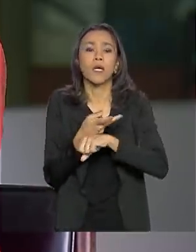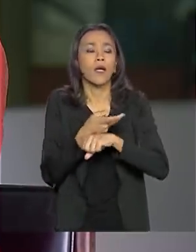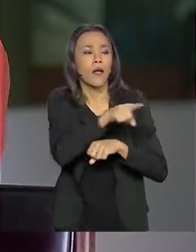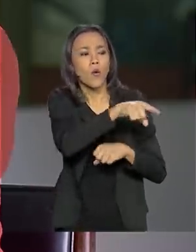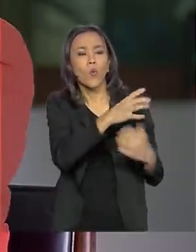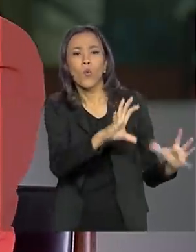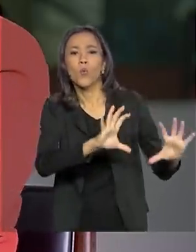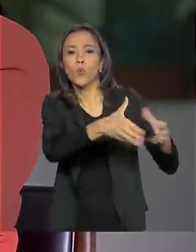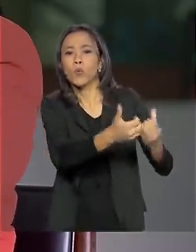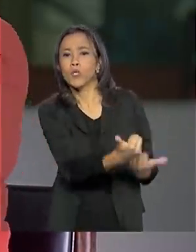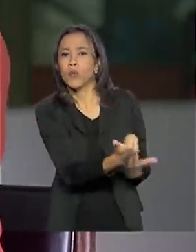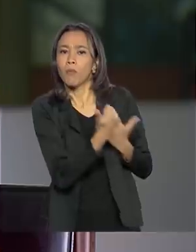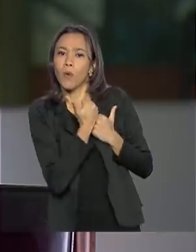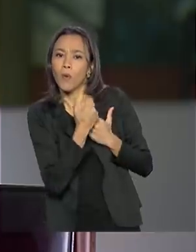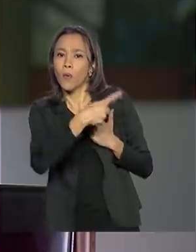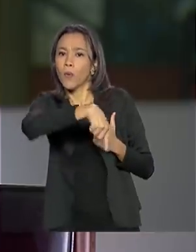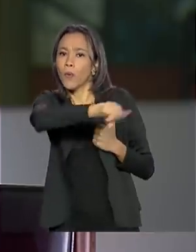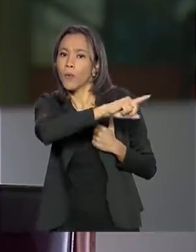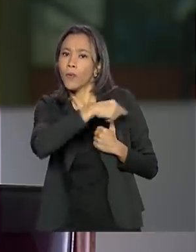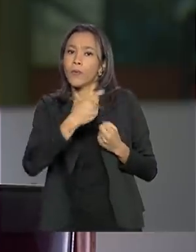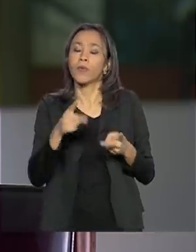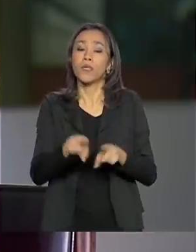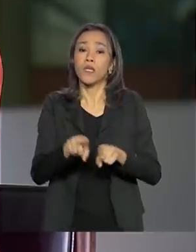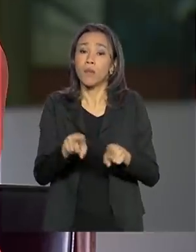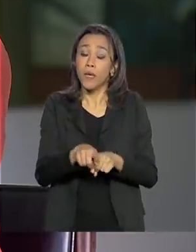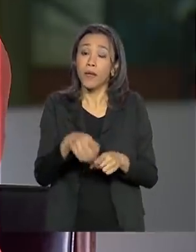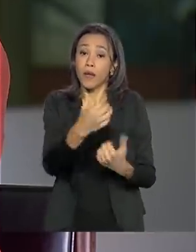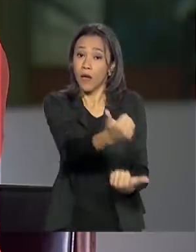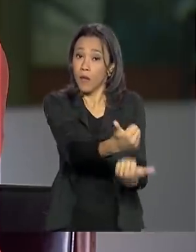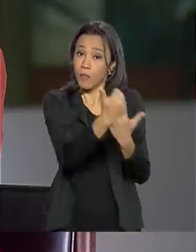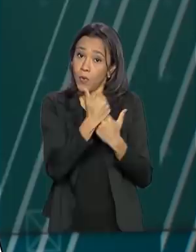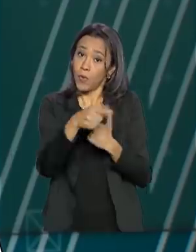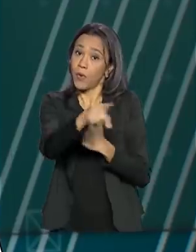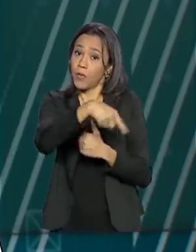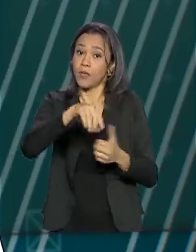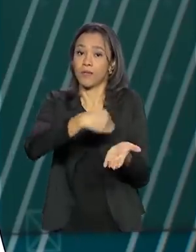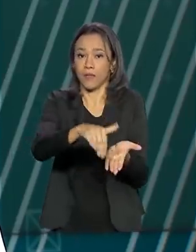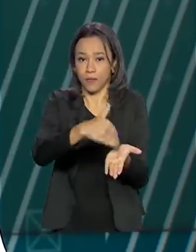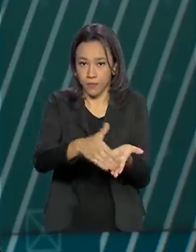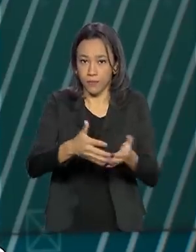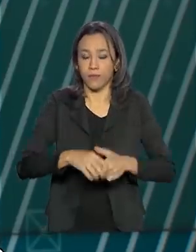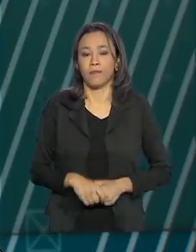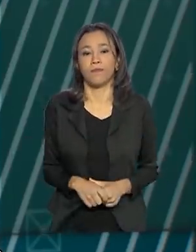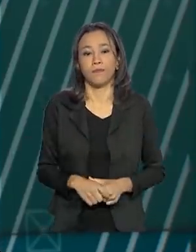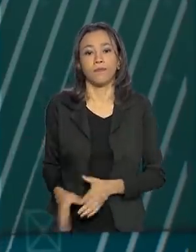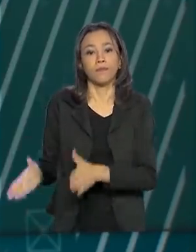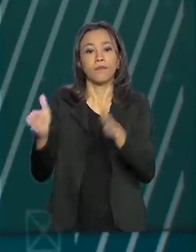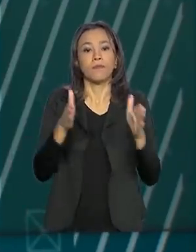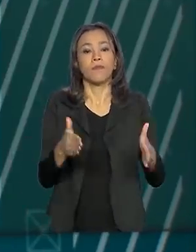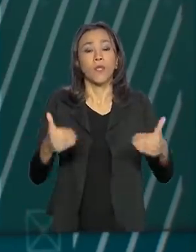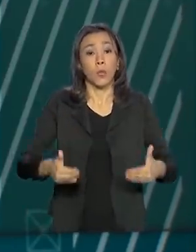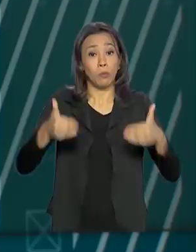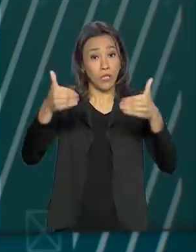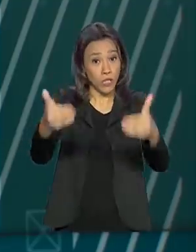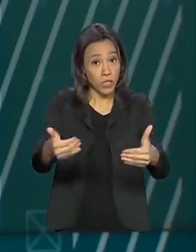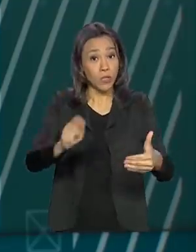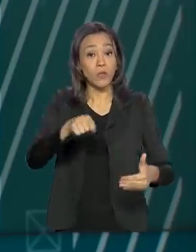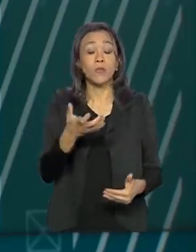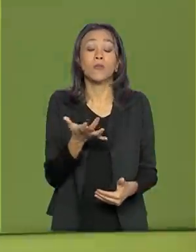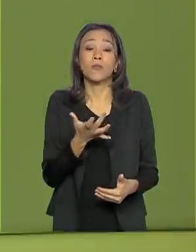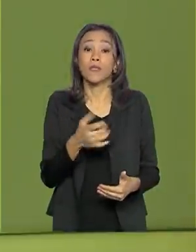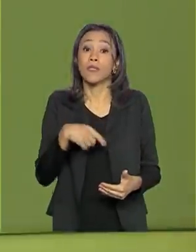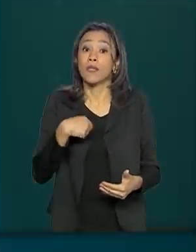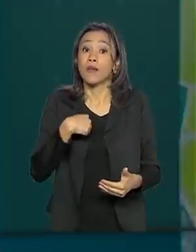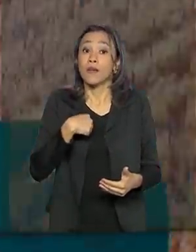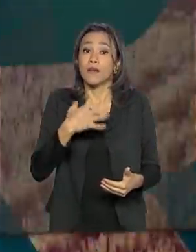terapêuticas, com a cobertura da Secretaria Nacional Antidrogas. O ministro Fernando Azevedo e Silva se reuniu